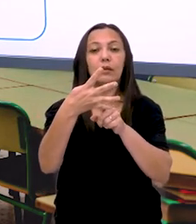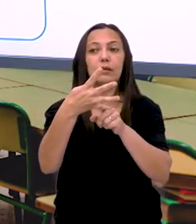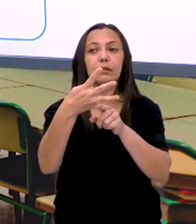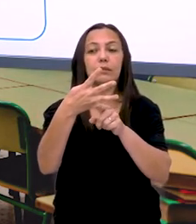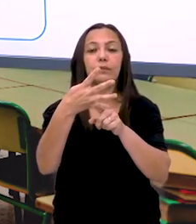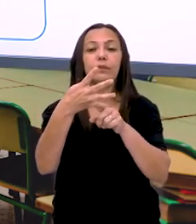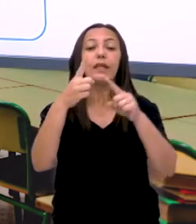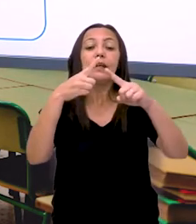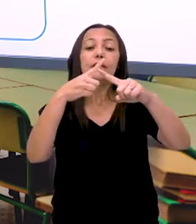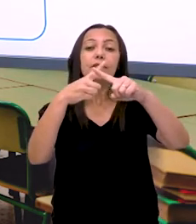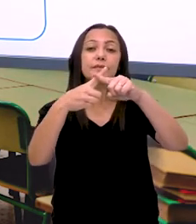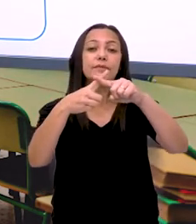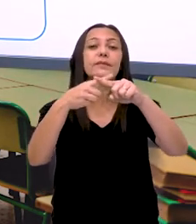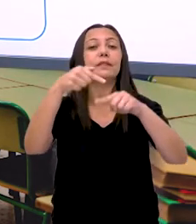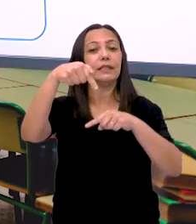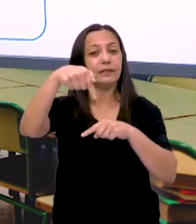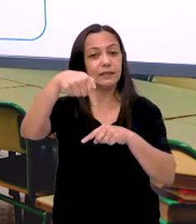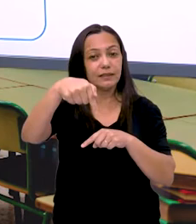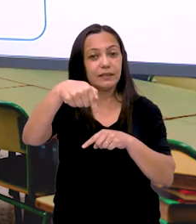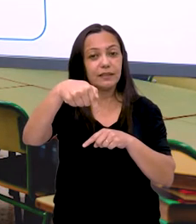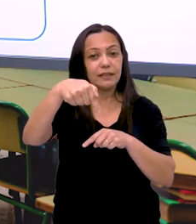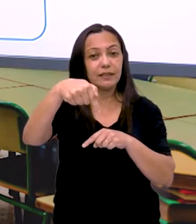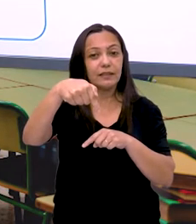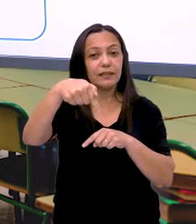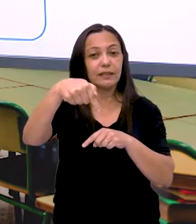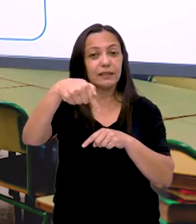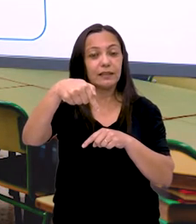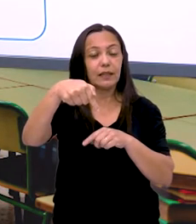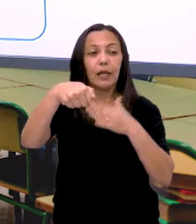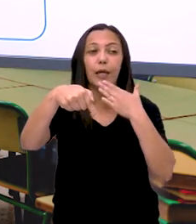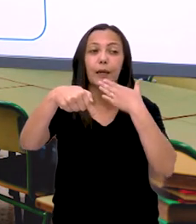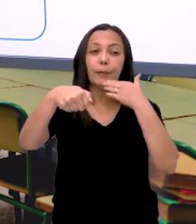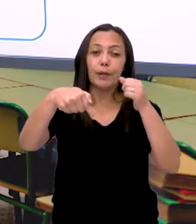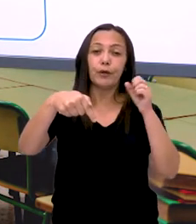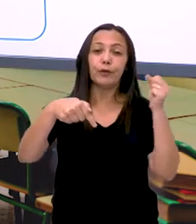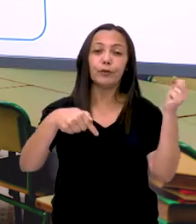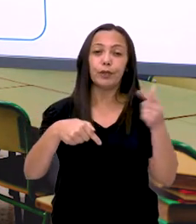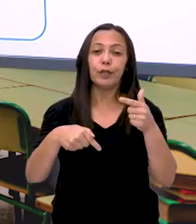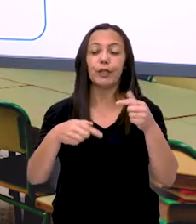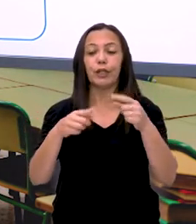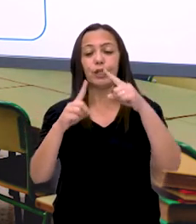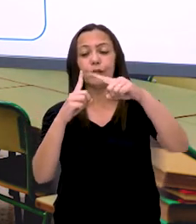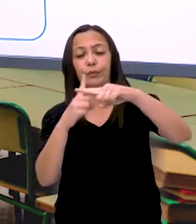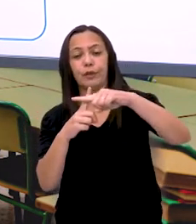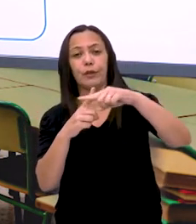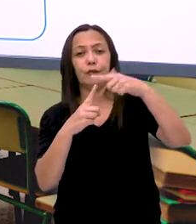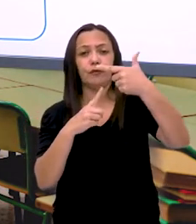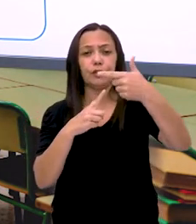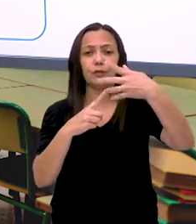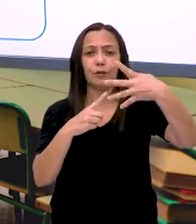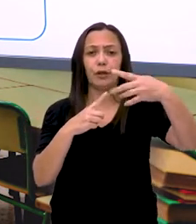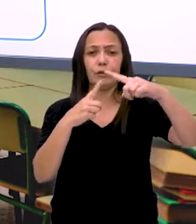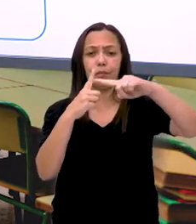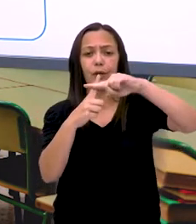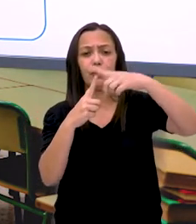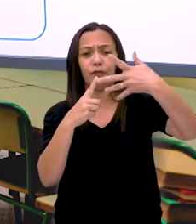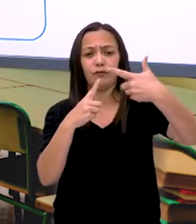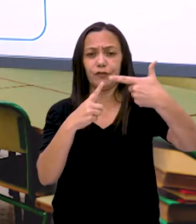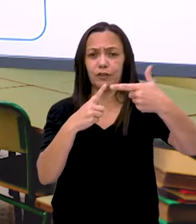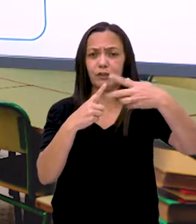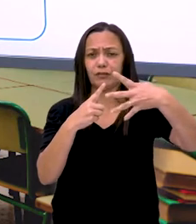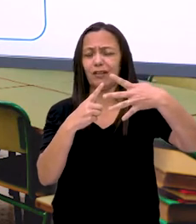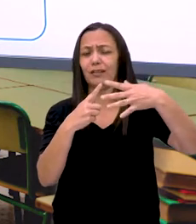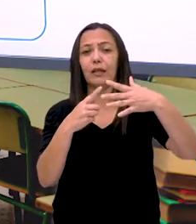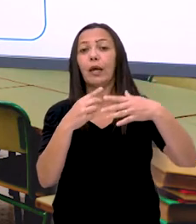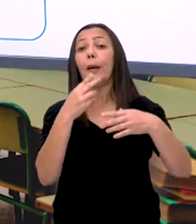e quatro. Vezes sete. É melhor do que somar vinte e quatro mais vinte e quatro. Mais vinte e quatro. Sete